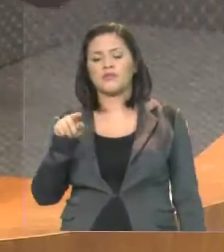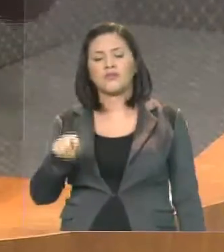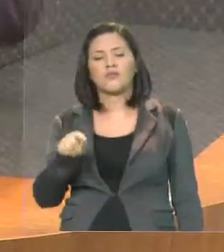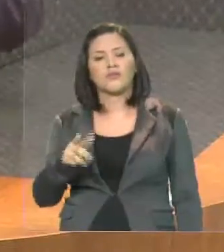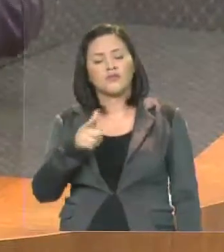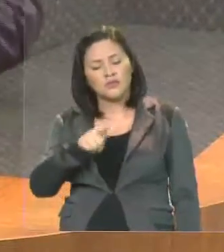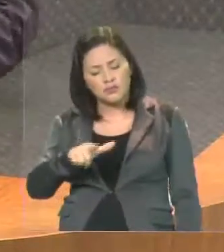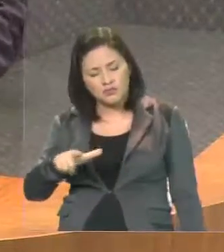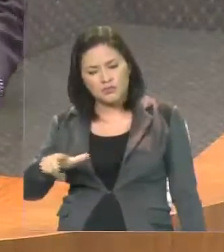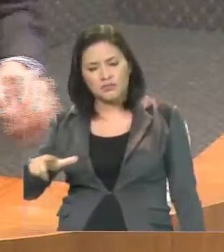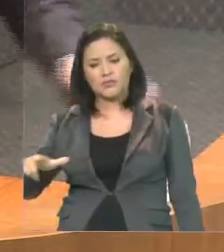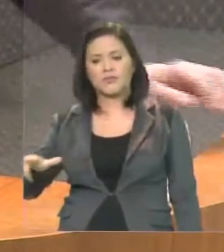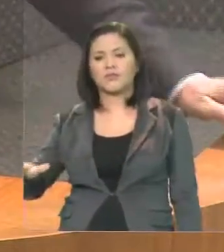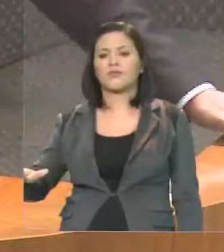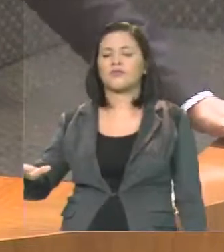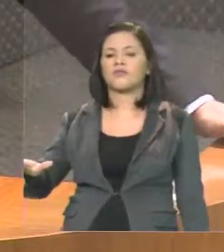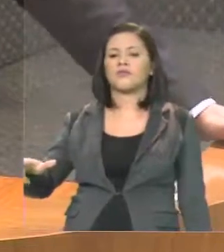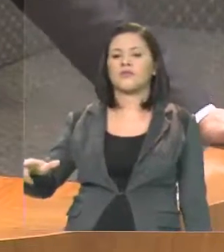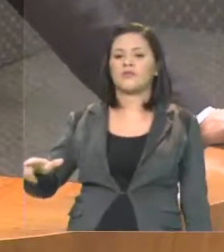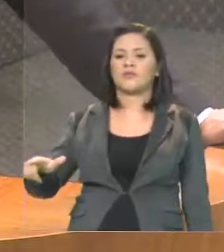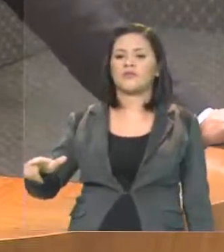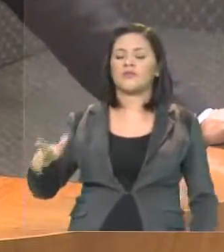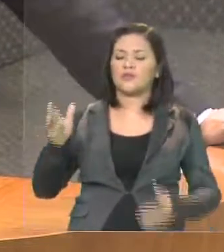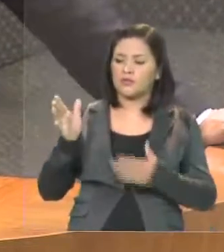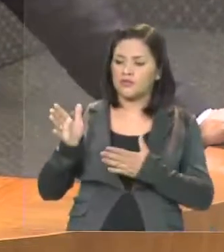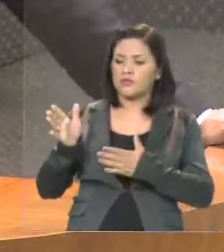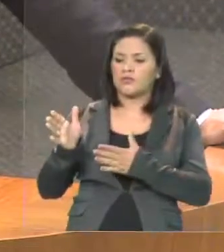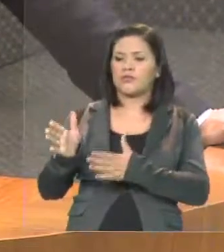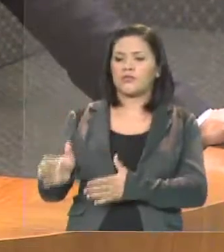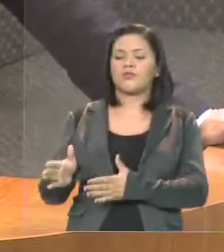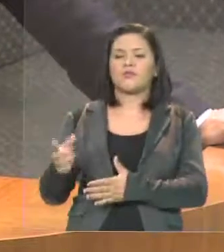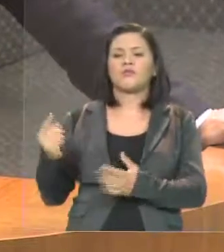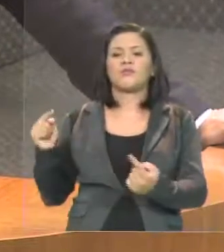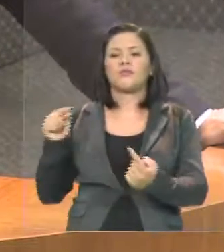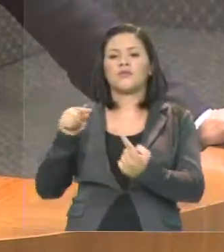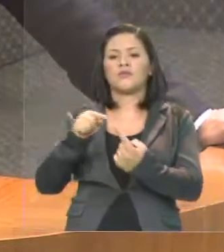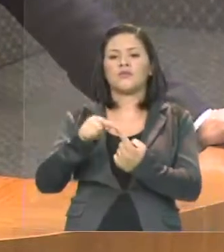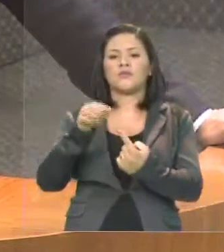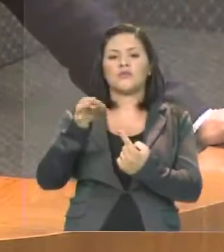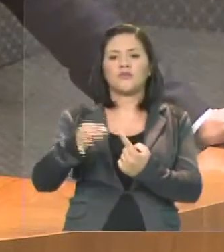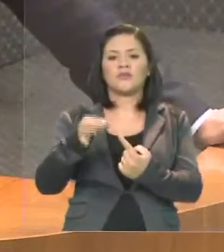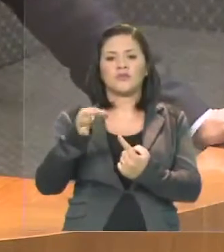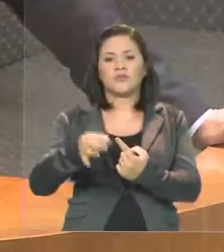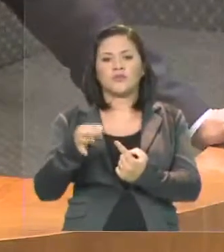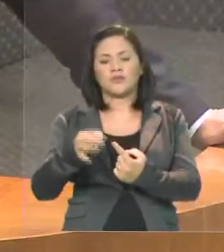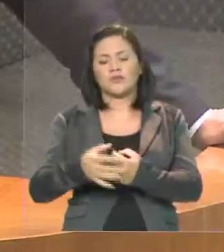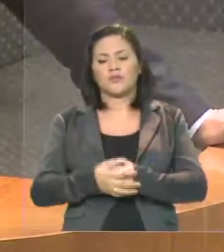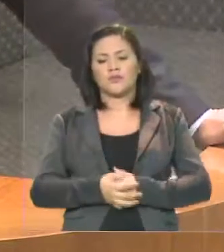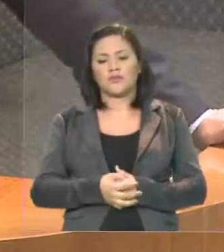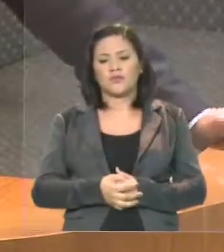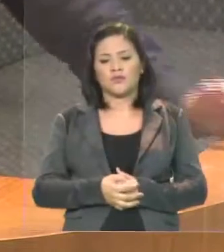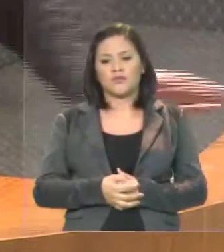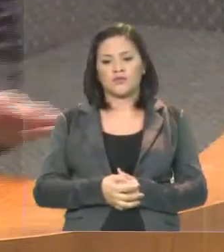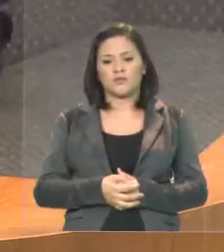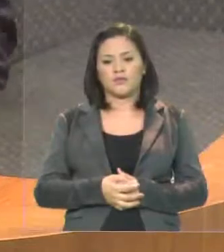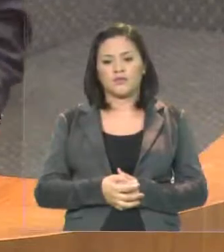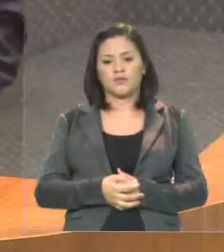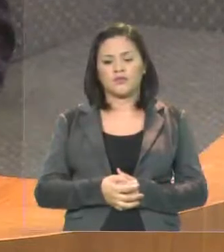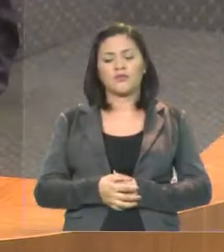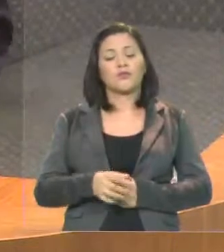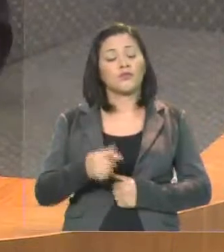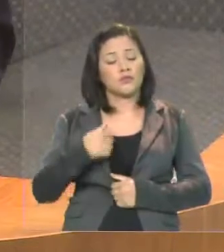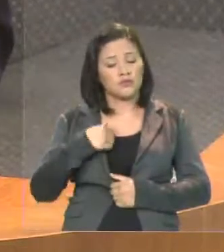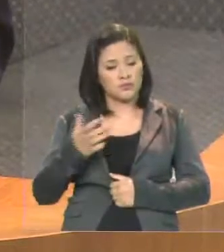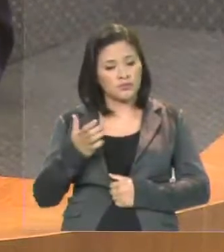não minha, não sua, mas da consciência de estar no rumo certo. Assim, Cabo Campos, é que eu quero continuar